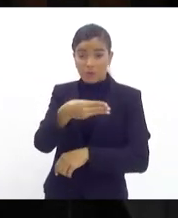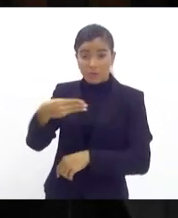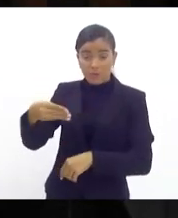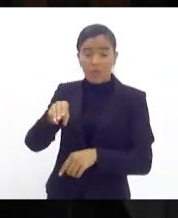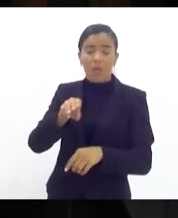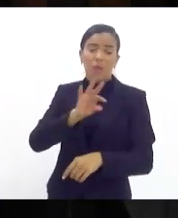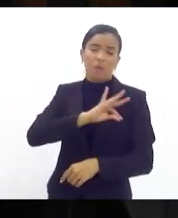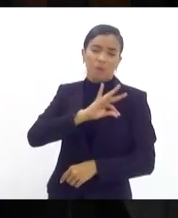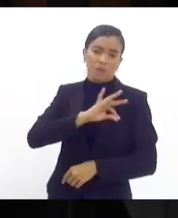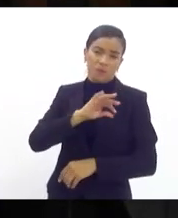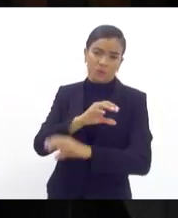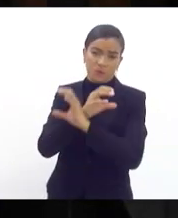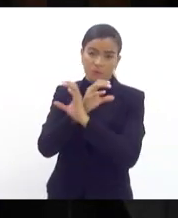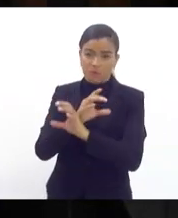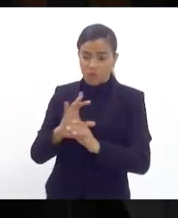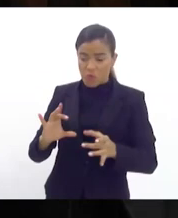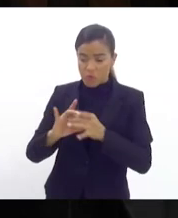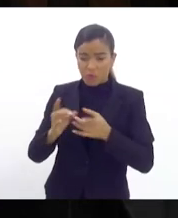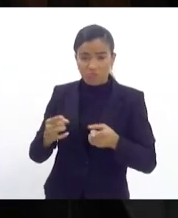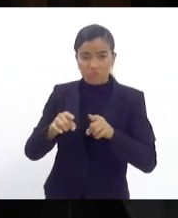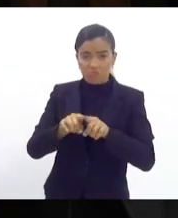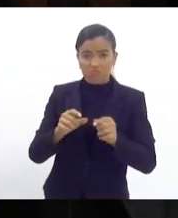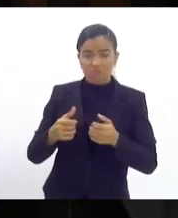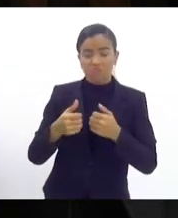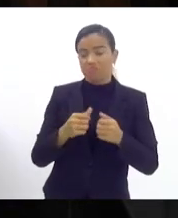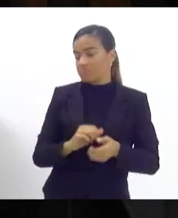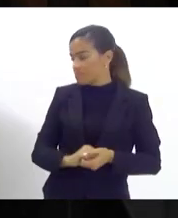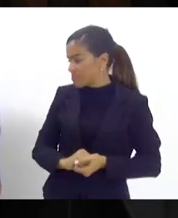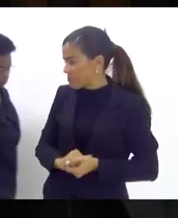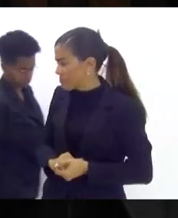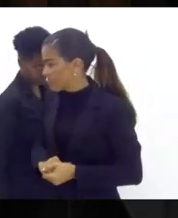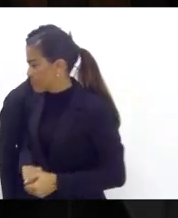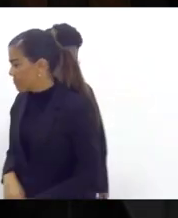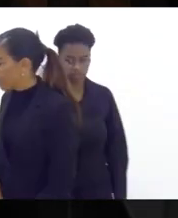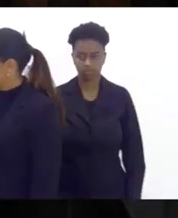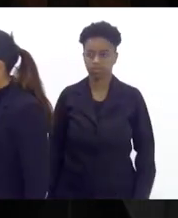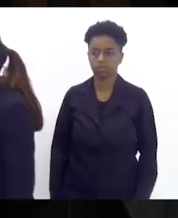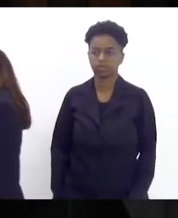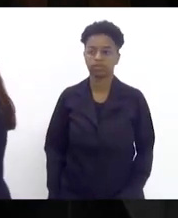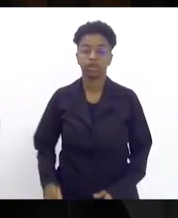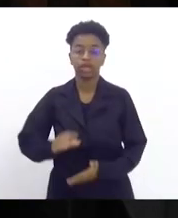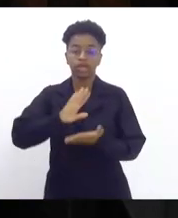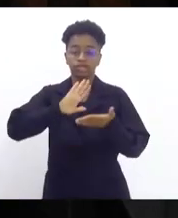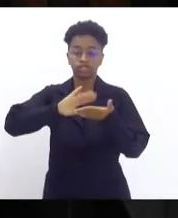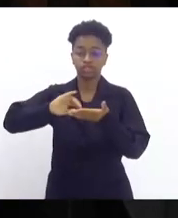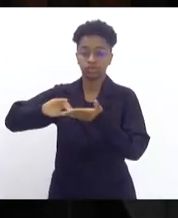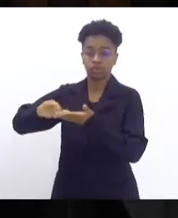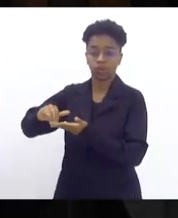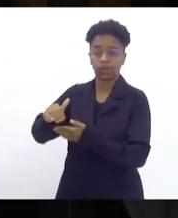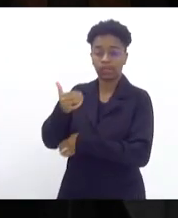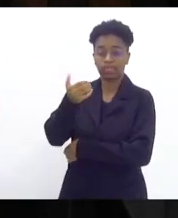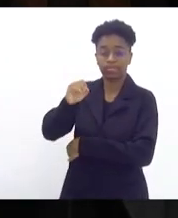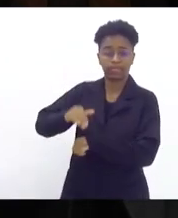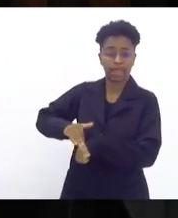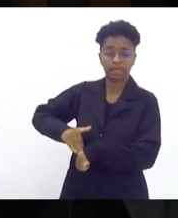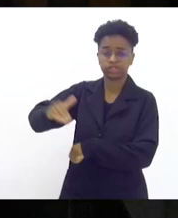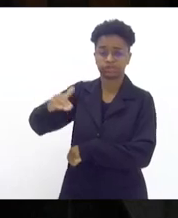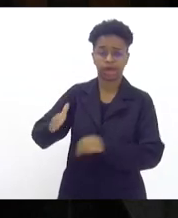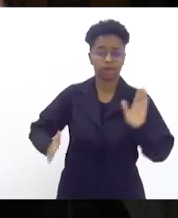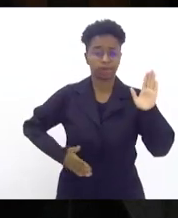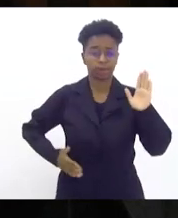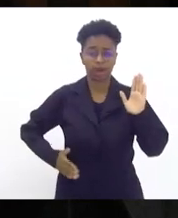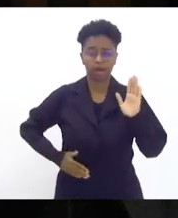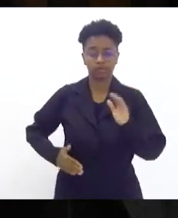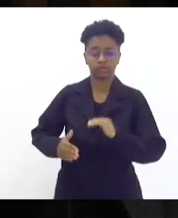e a Polícia Civil numa ação conjunta, tiraram de circulação mais de uma dezena de criminosos do